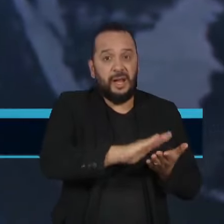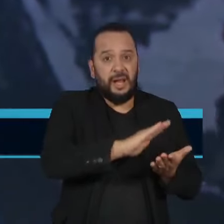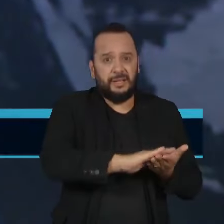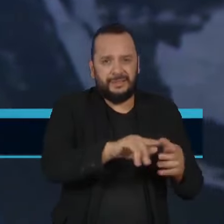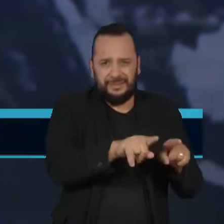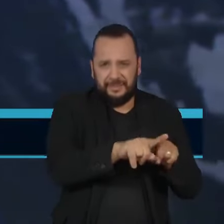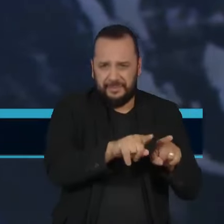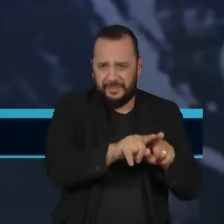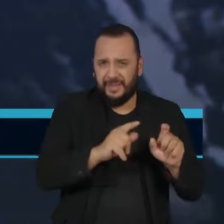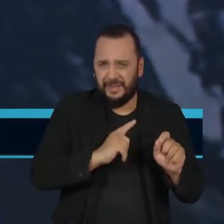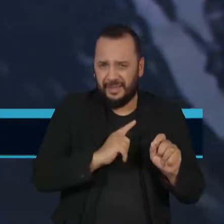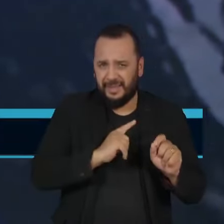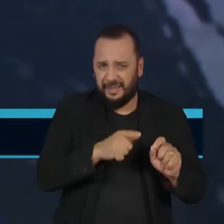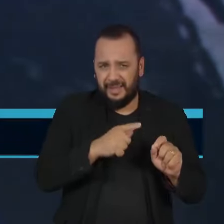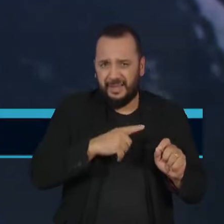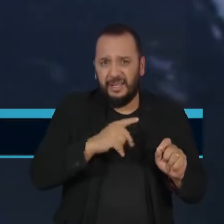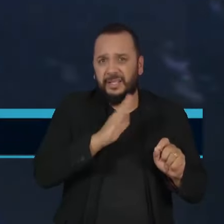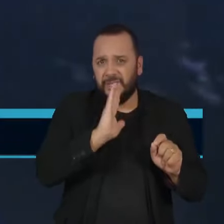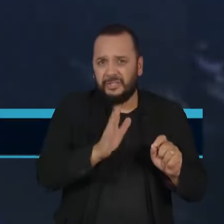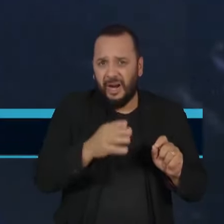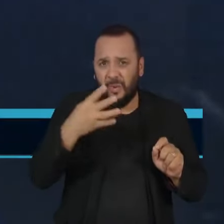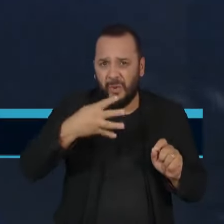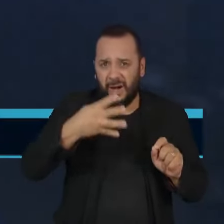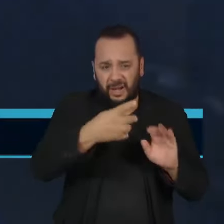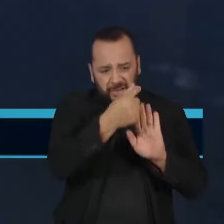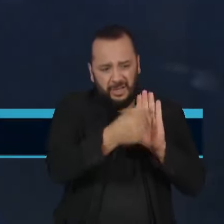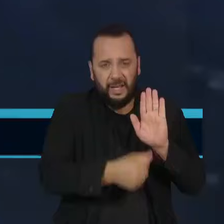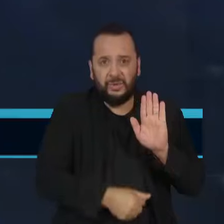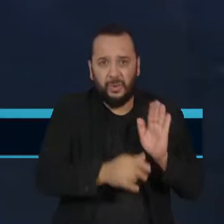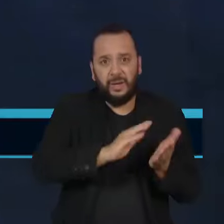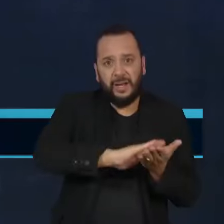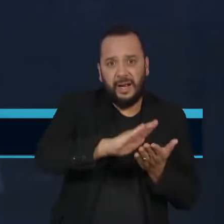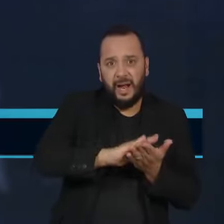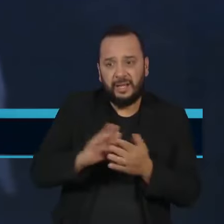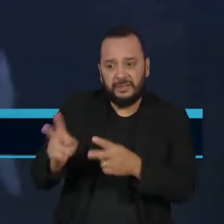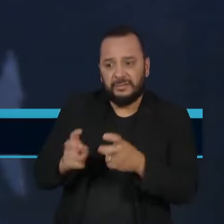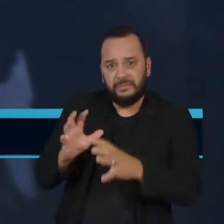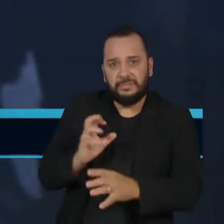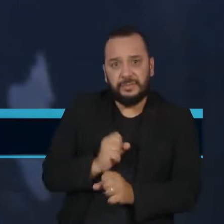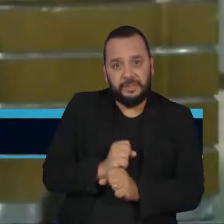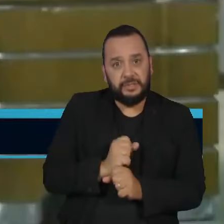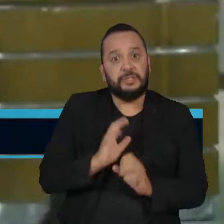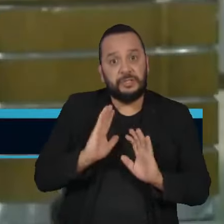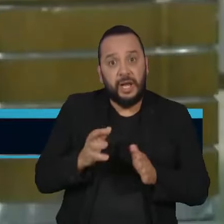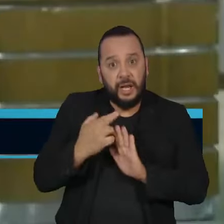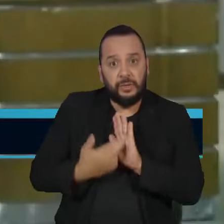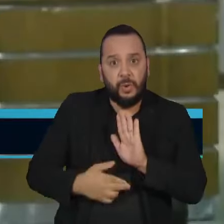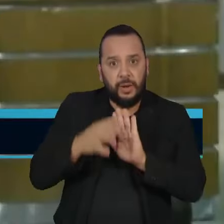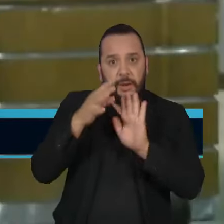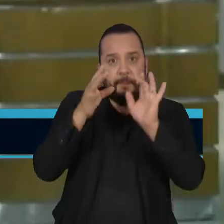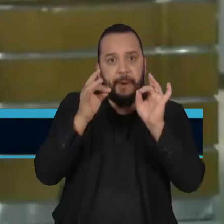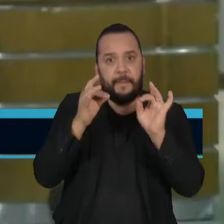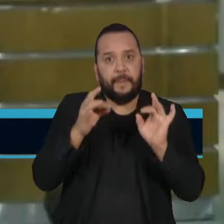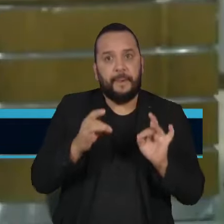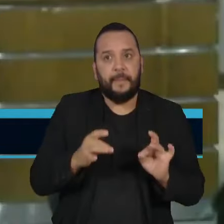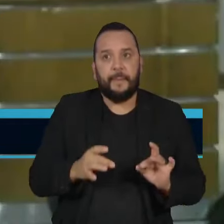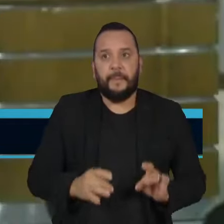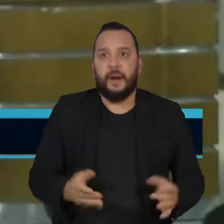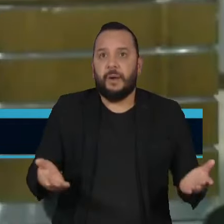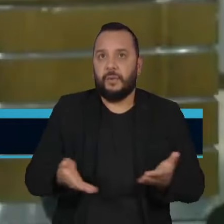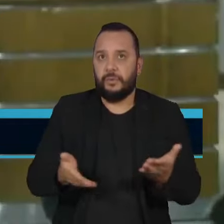públicas. Os dados do quarto relatório de receitas e despesas foram detalhados hoje. Os números